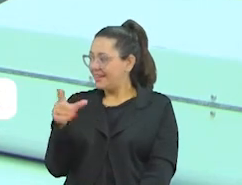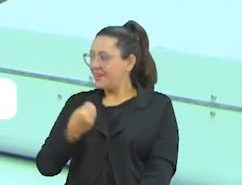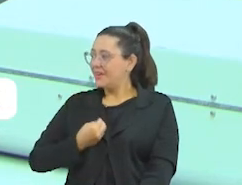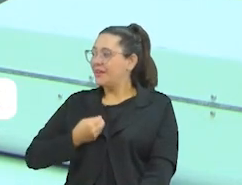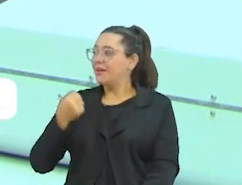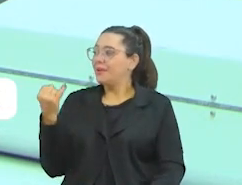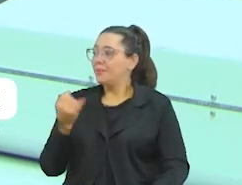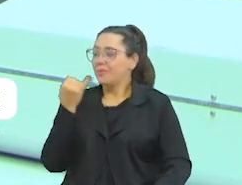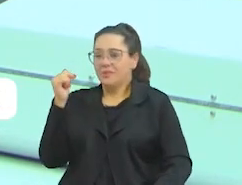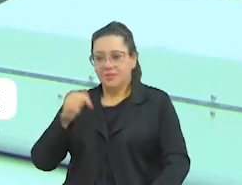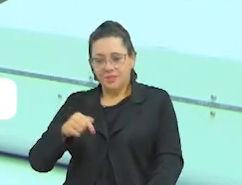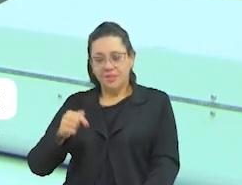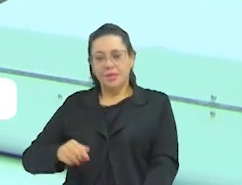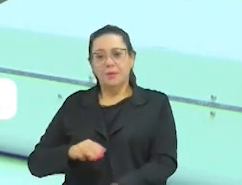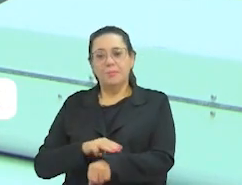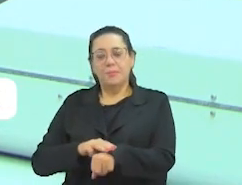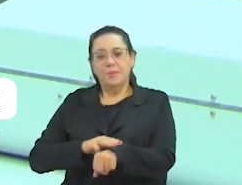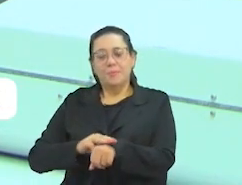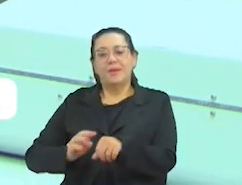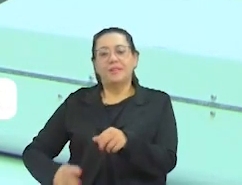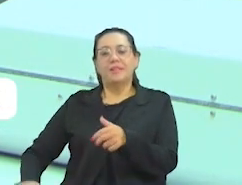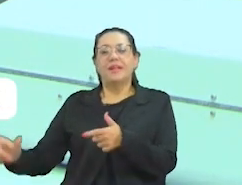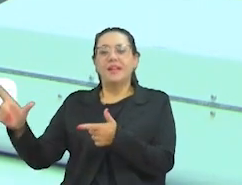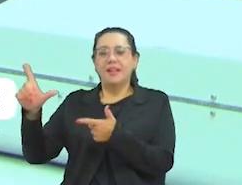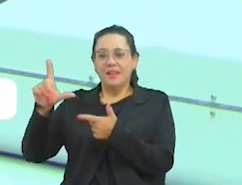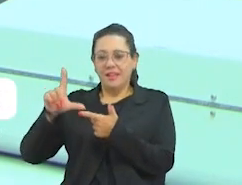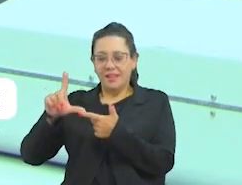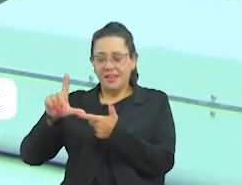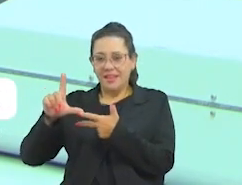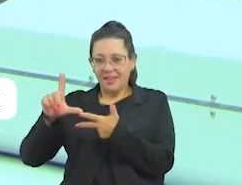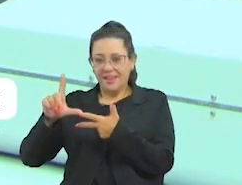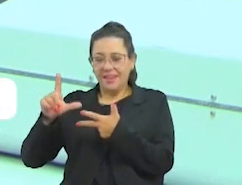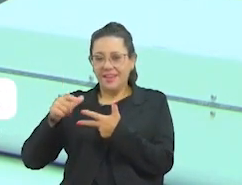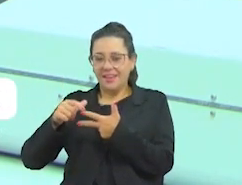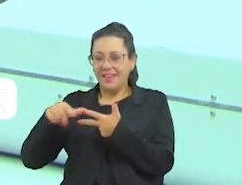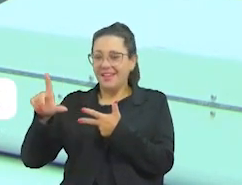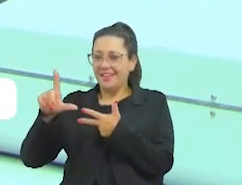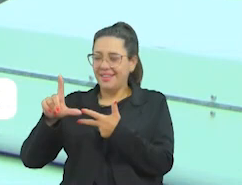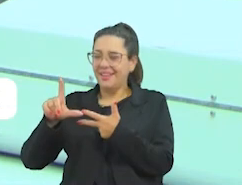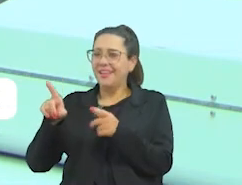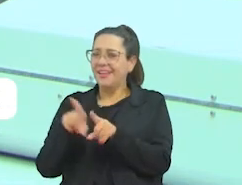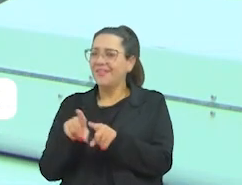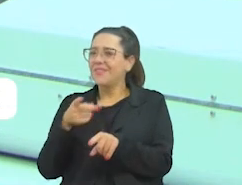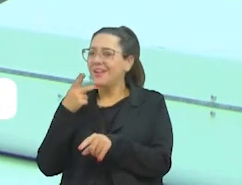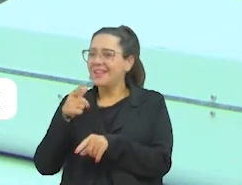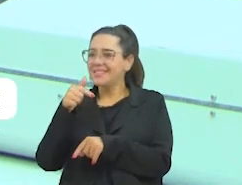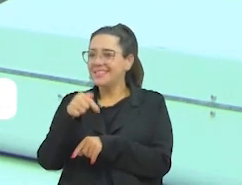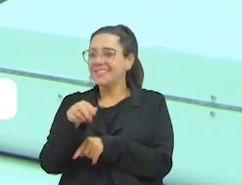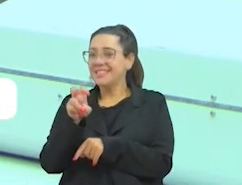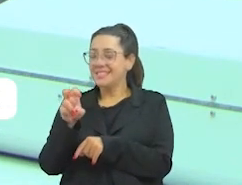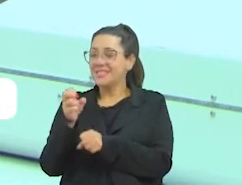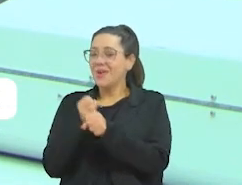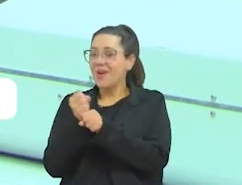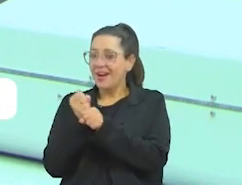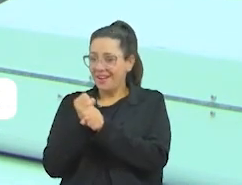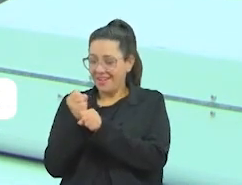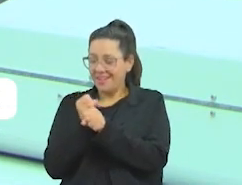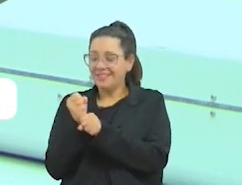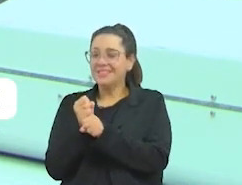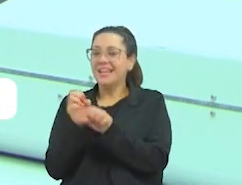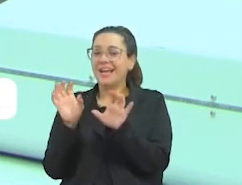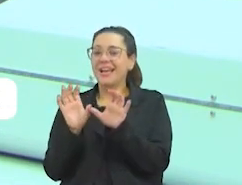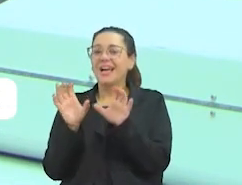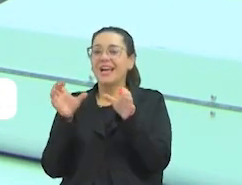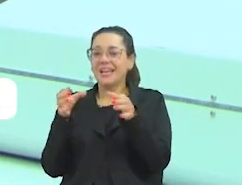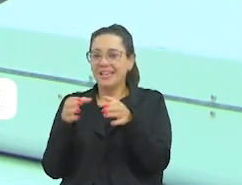participando aqui do nosso momento legislativo. Daniel, queria falar agora sobre os 75 anos da Câmara Municipal. A gente viu aí, teve uma